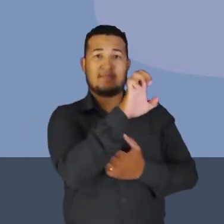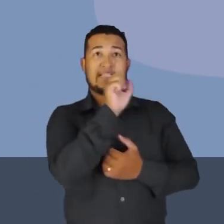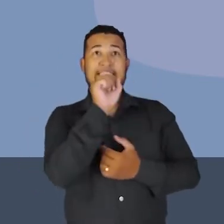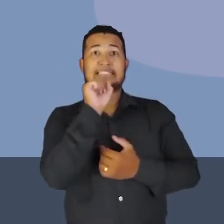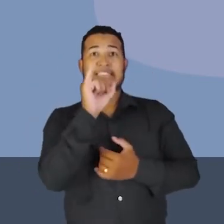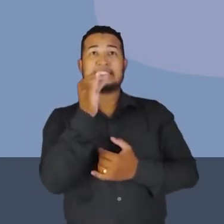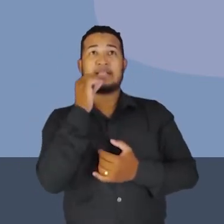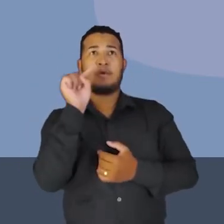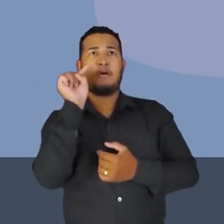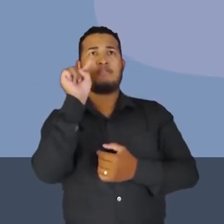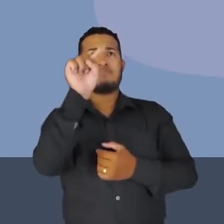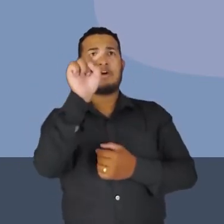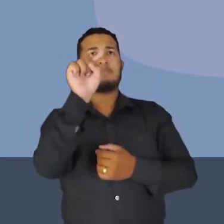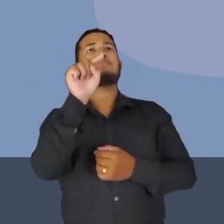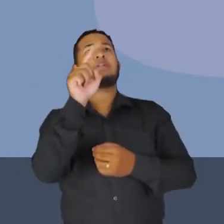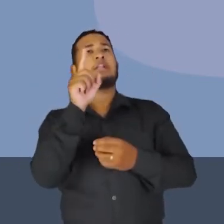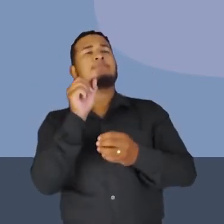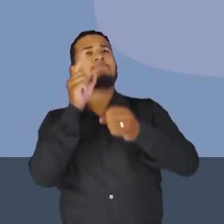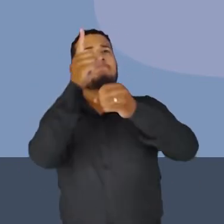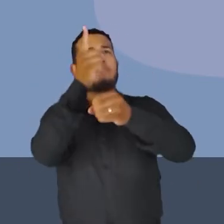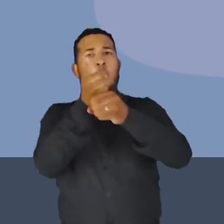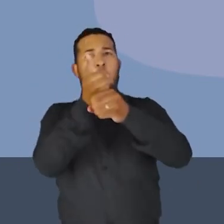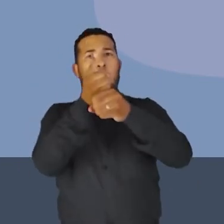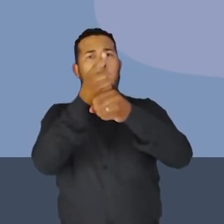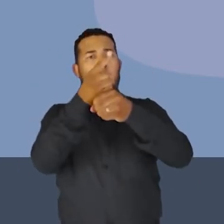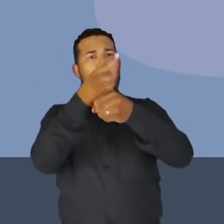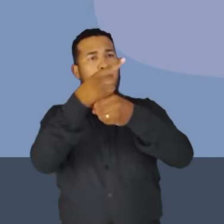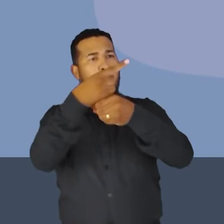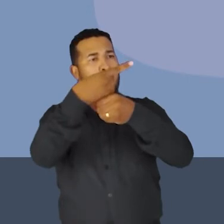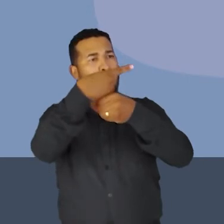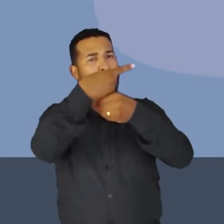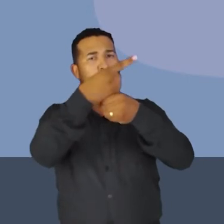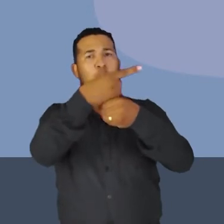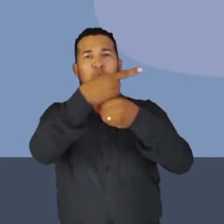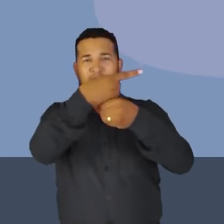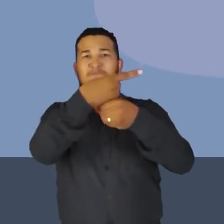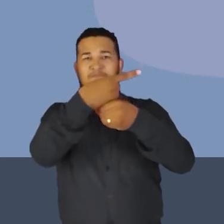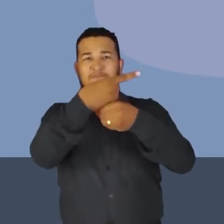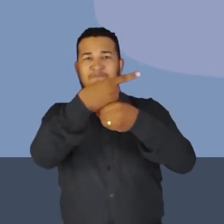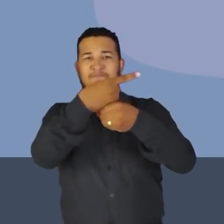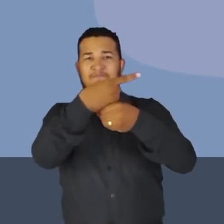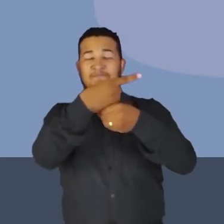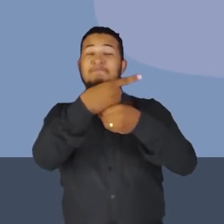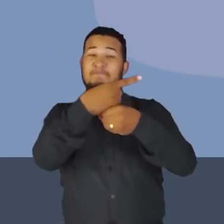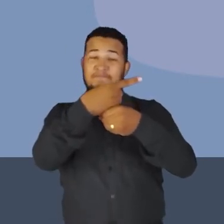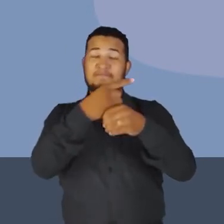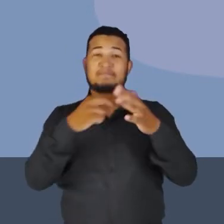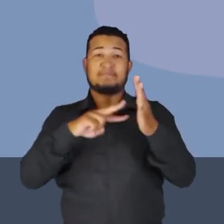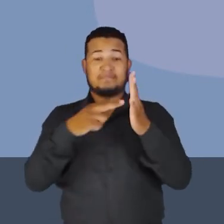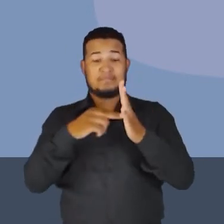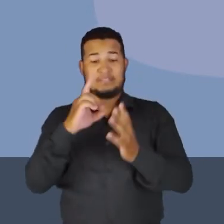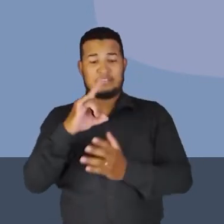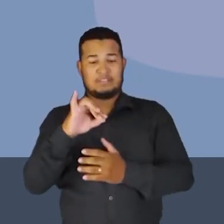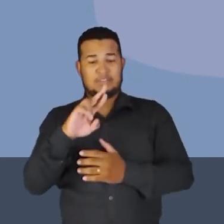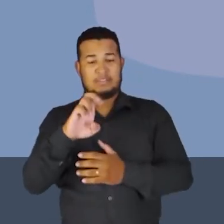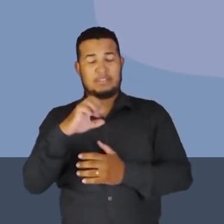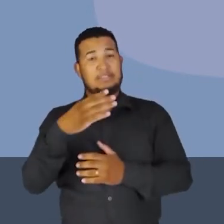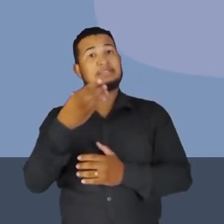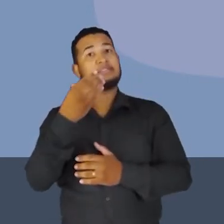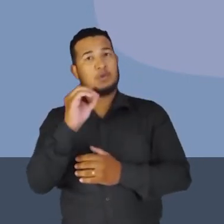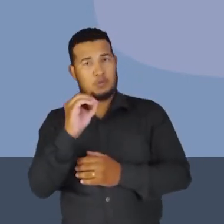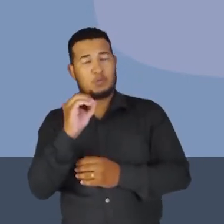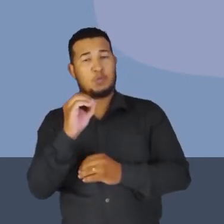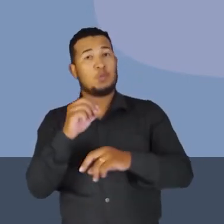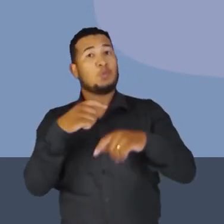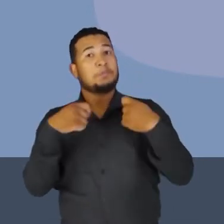naquele ponto, ela deveria ter a seguinte orientação. A direção do ponteiro da bússola